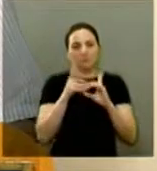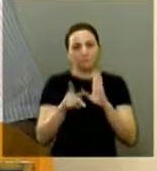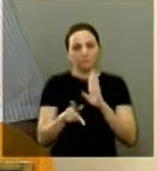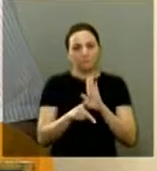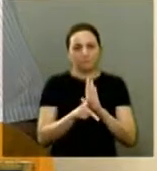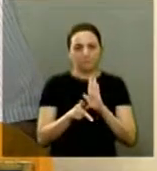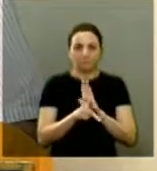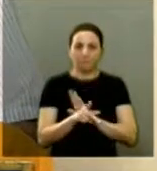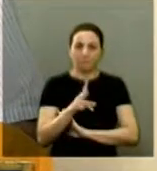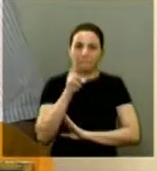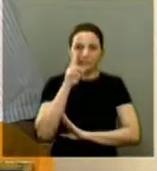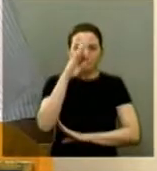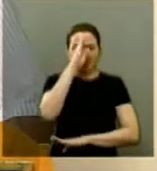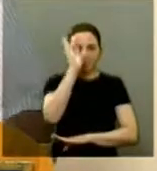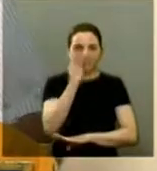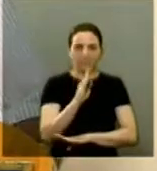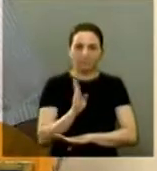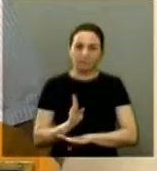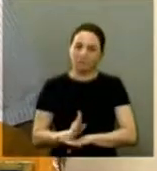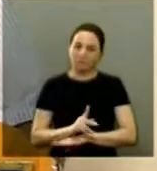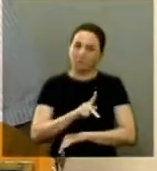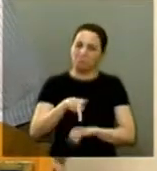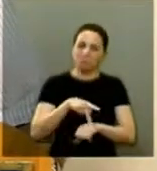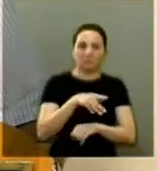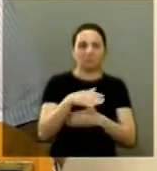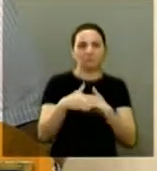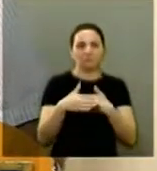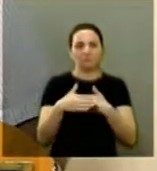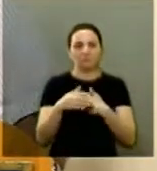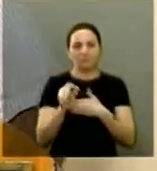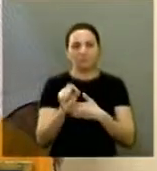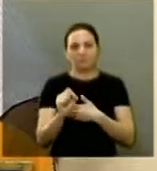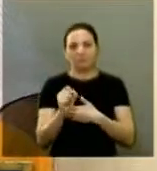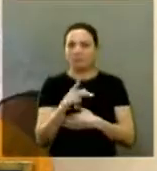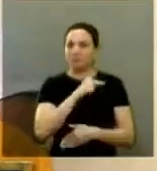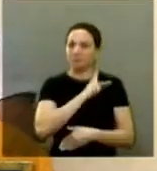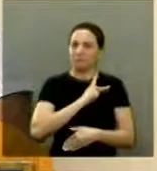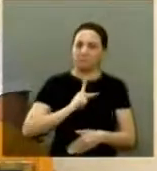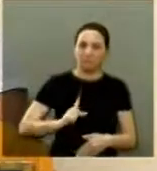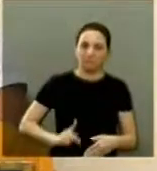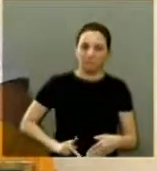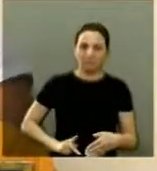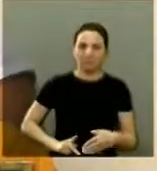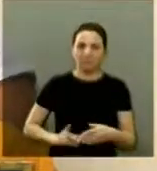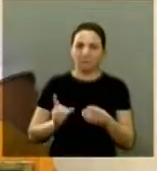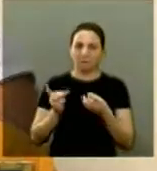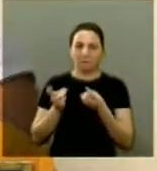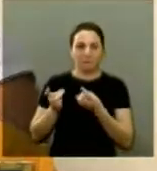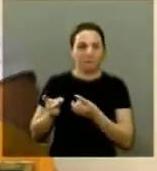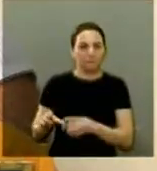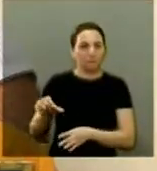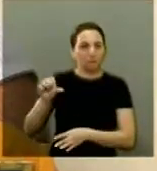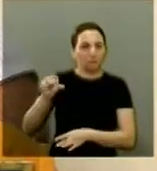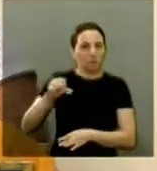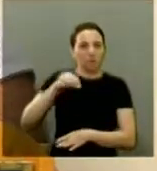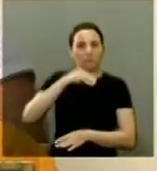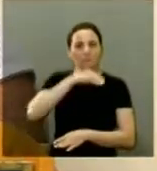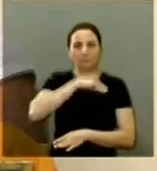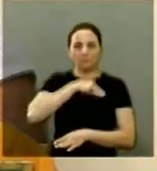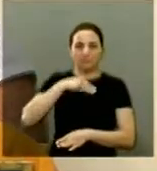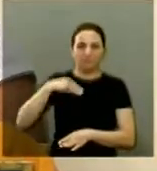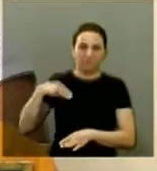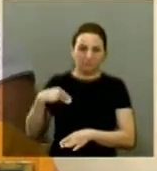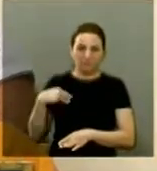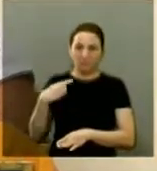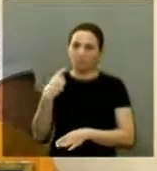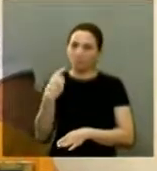você vê um país aí você vê uma presidente demitir nove ministros com suspeita de corrupção e não